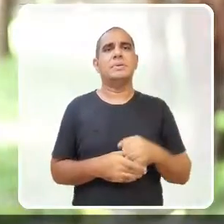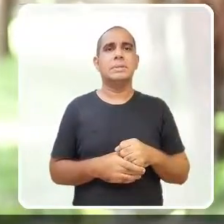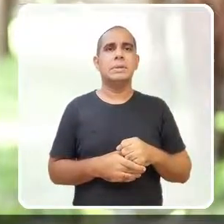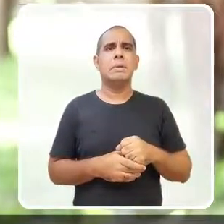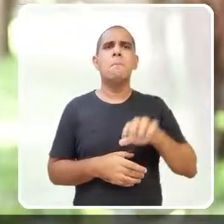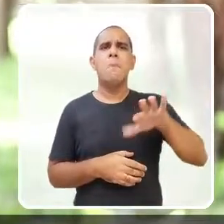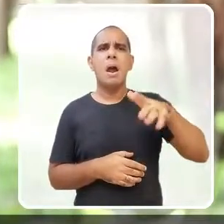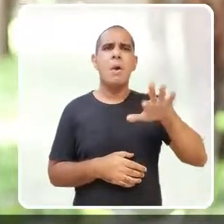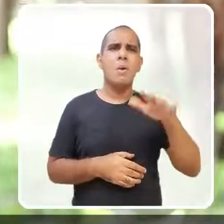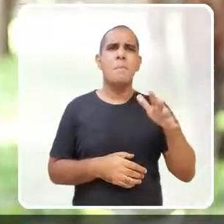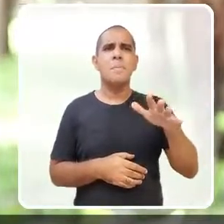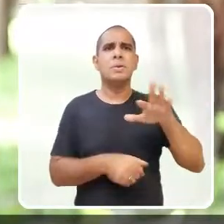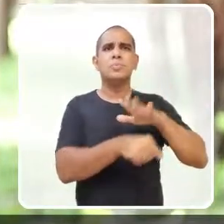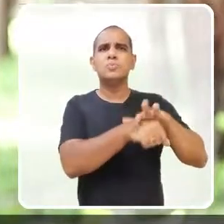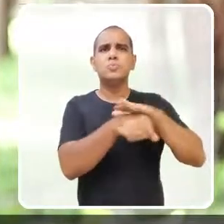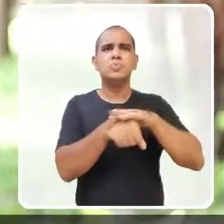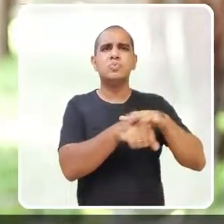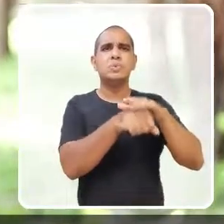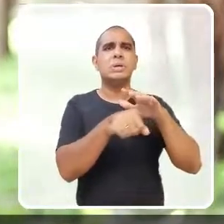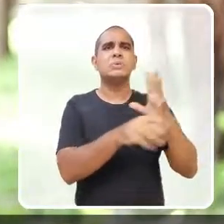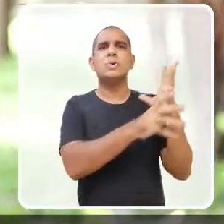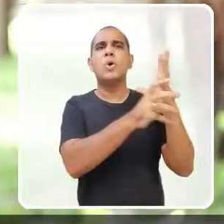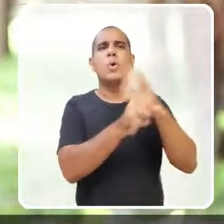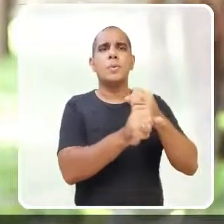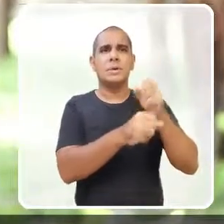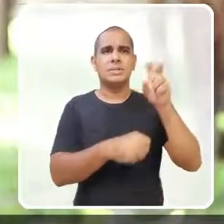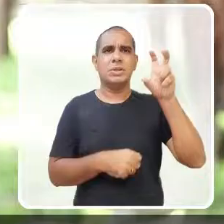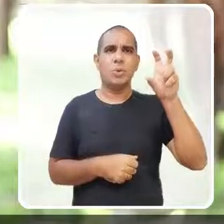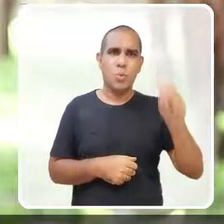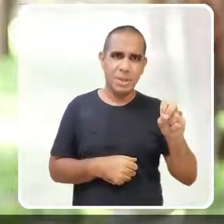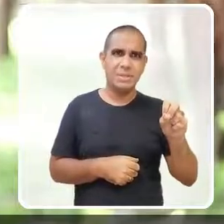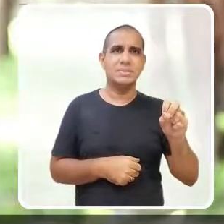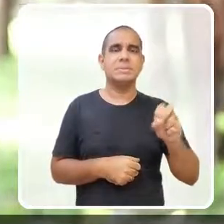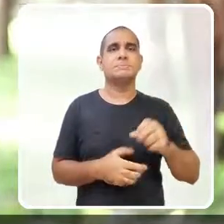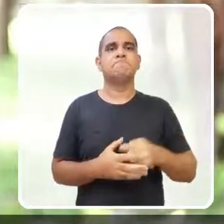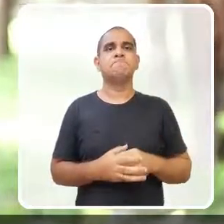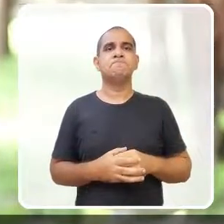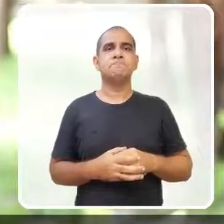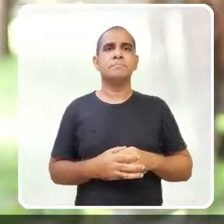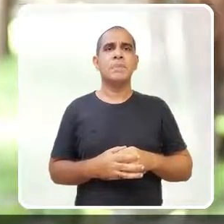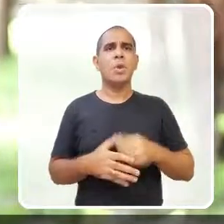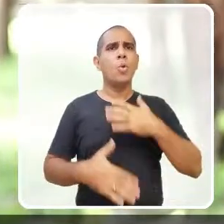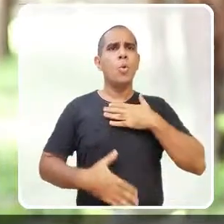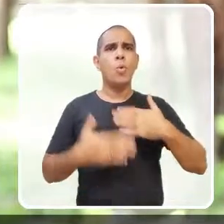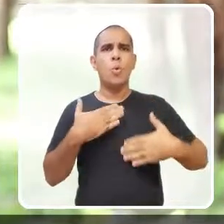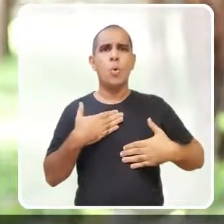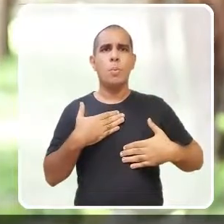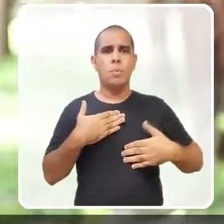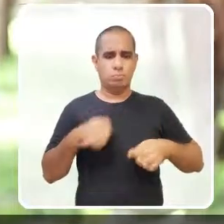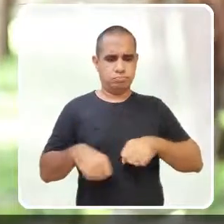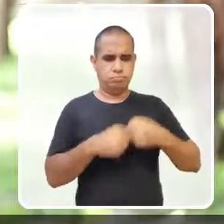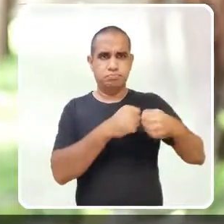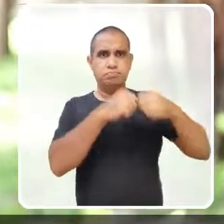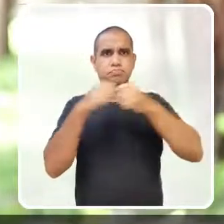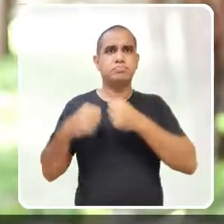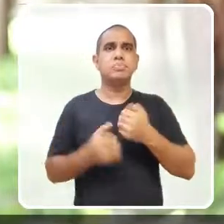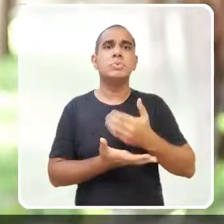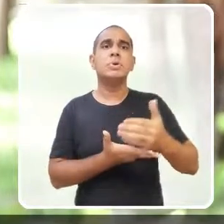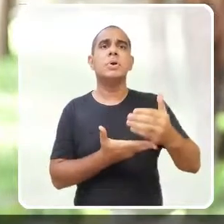São cerca de 50 doenças associadas ao tabagismo e esses danos